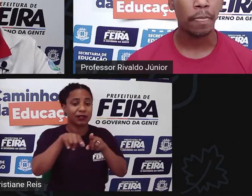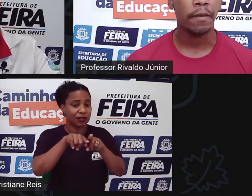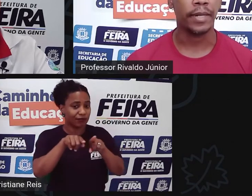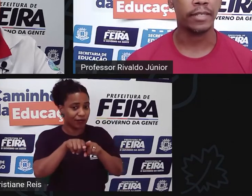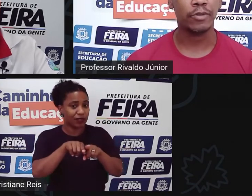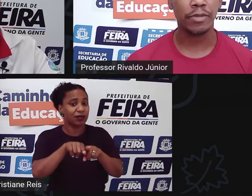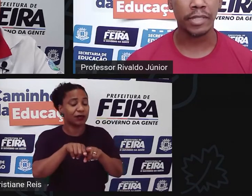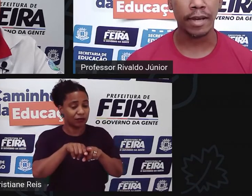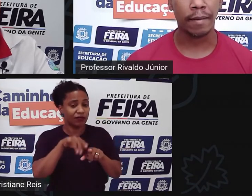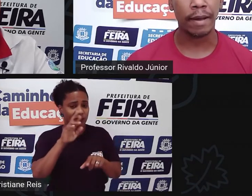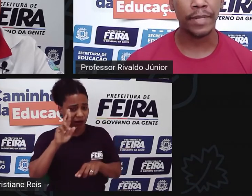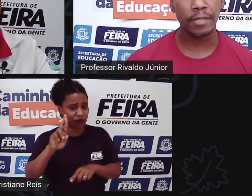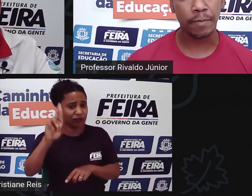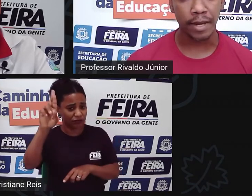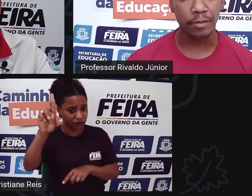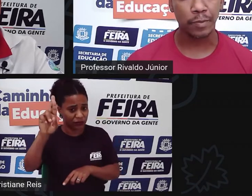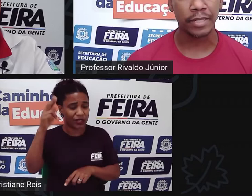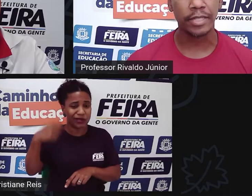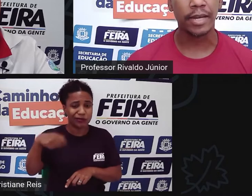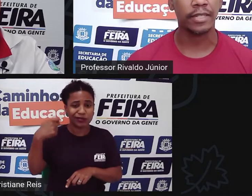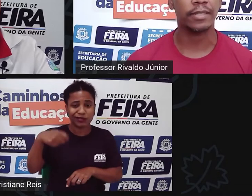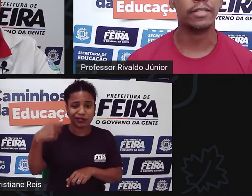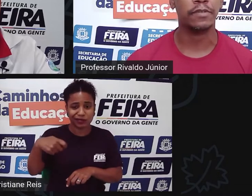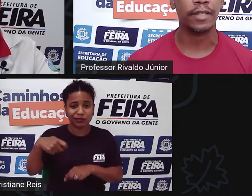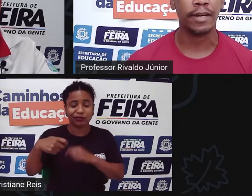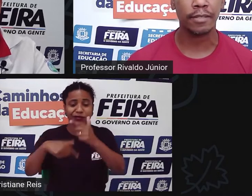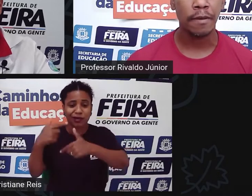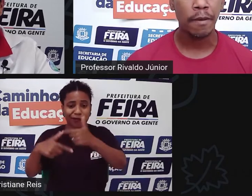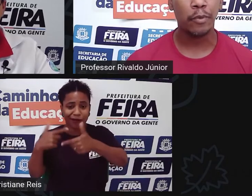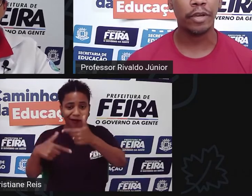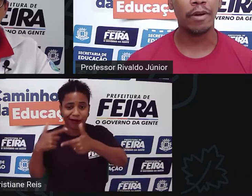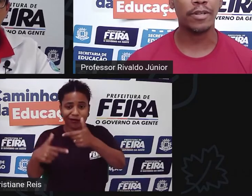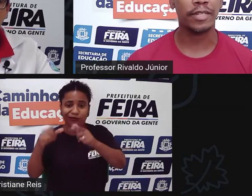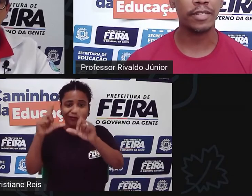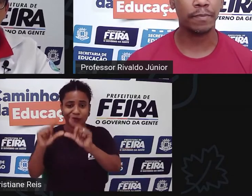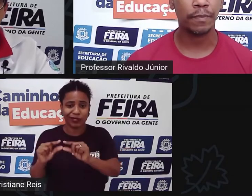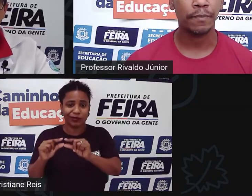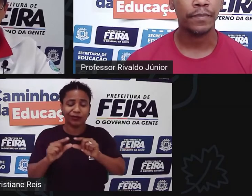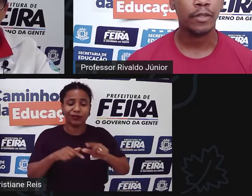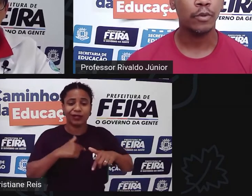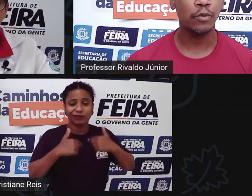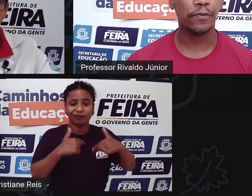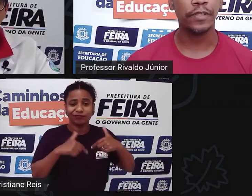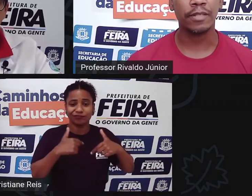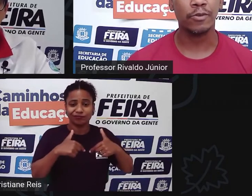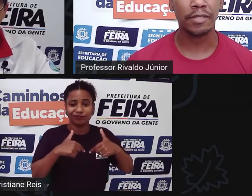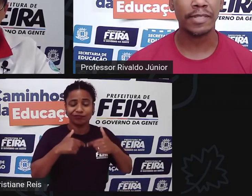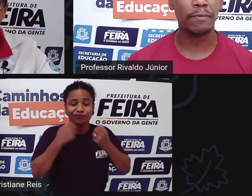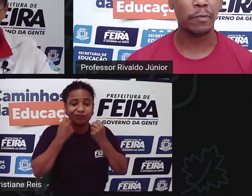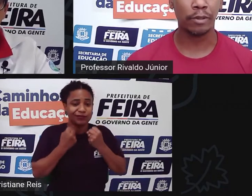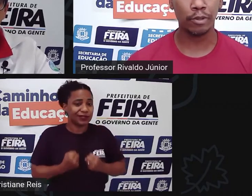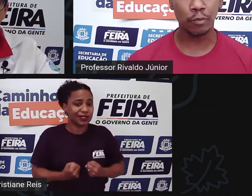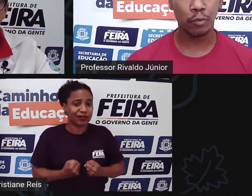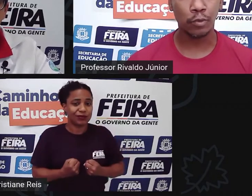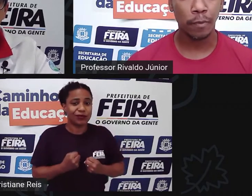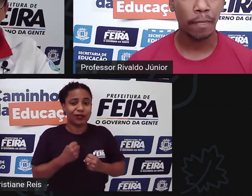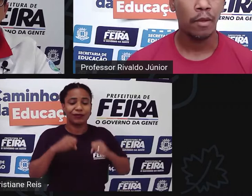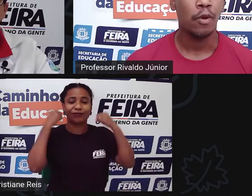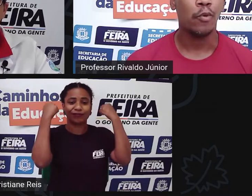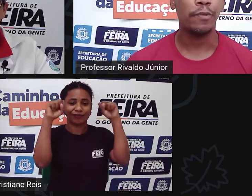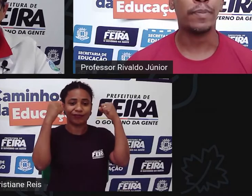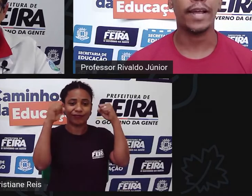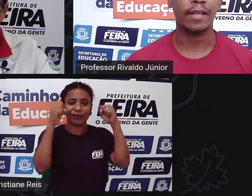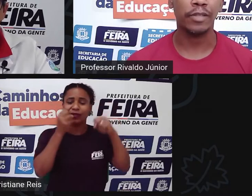pouco para que a gente consiga abrir espaço para a gente encaixar essas atividades porque é uma coisa que no fim das contas vai ser bom para todo mundo